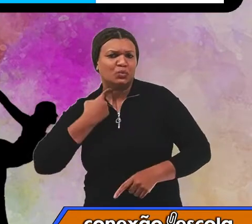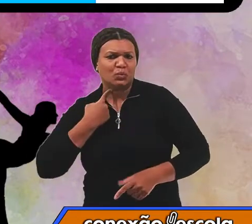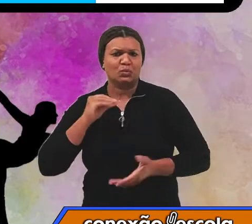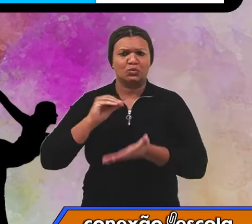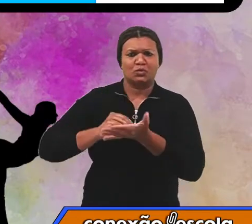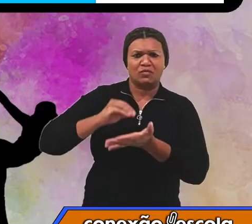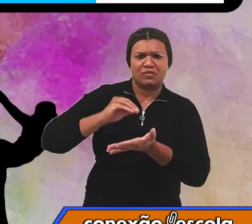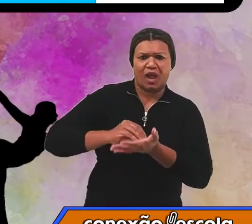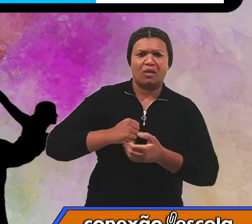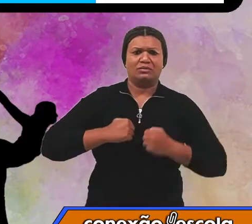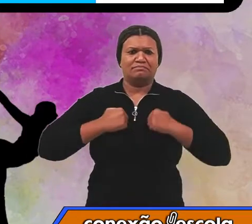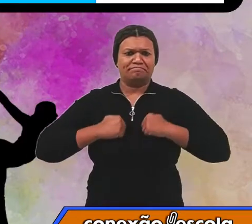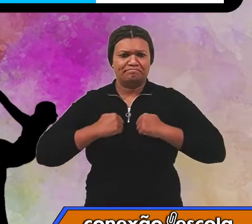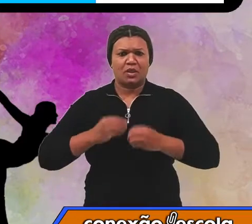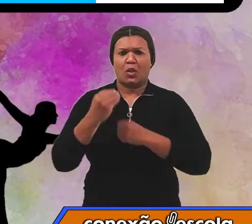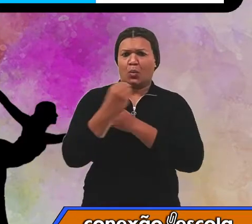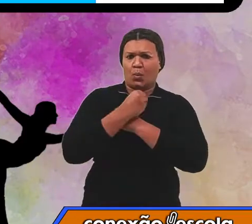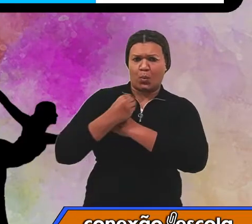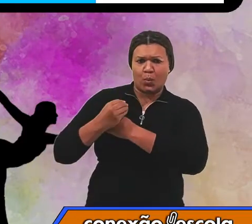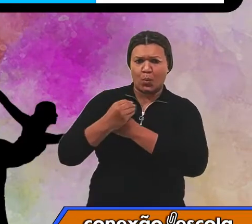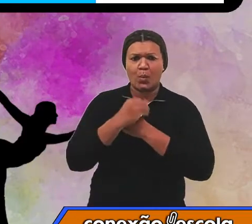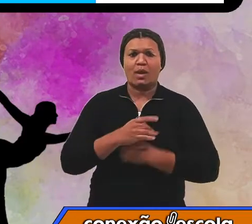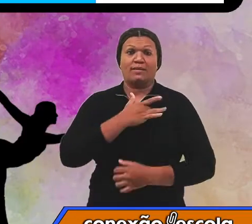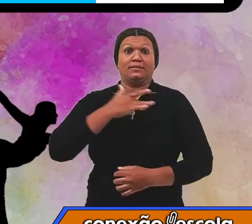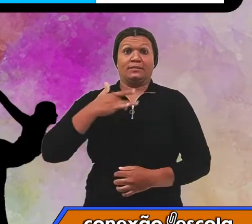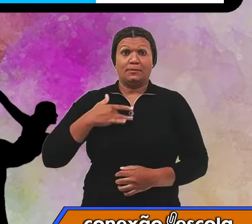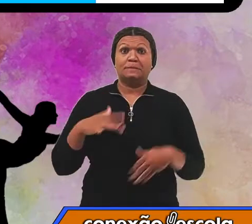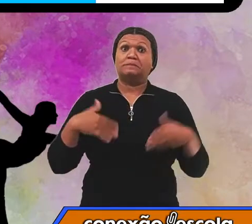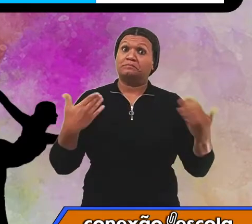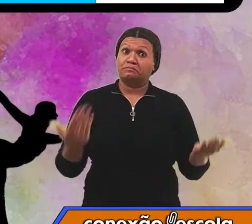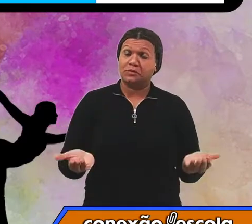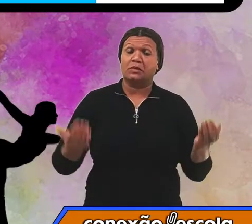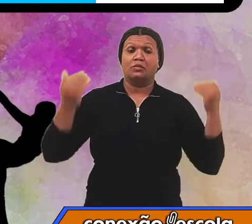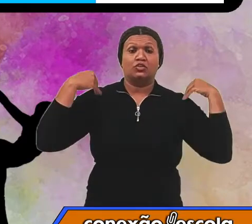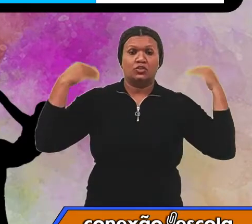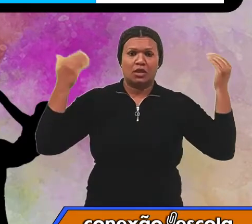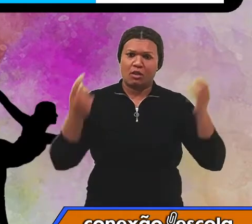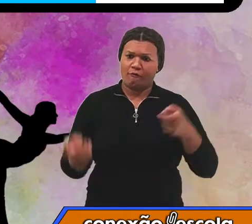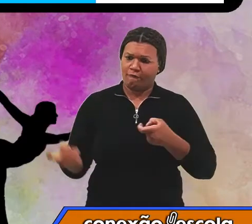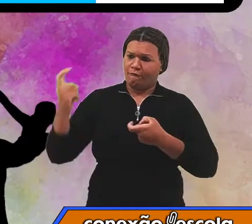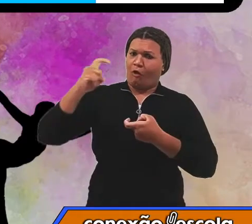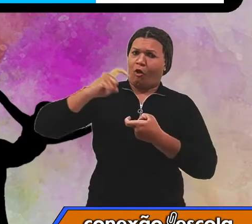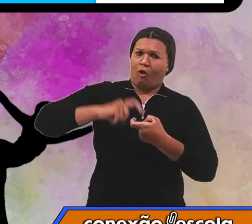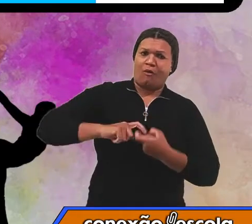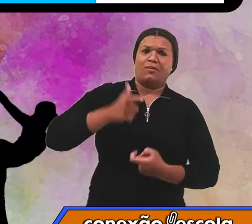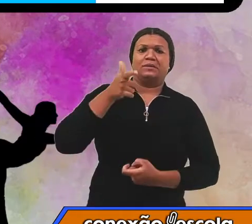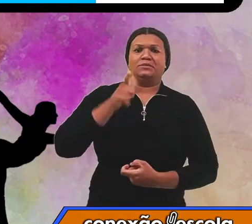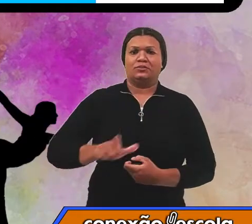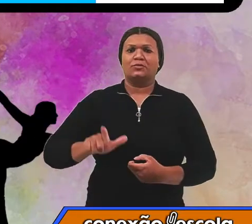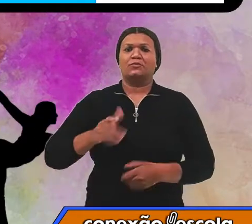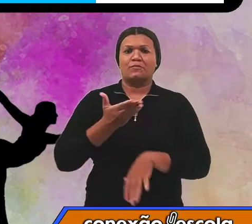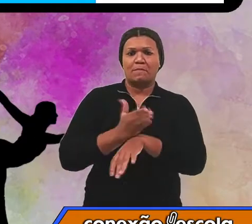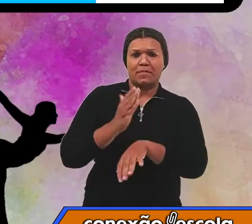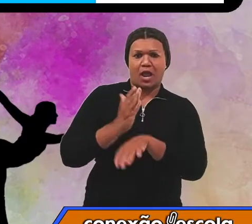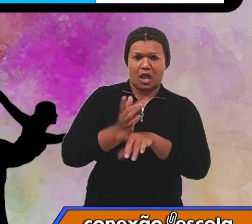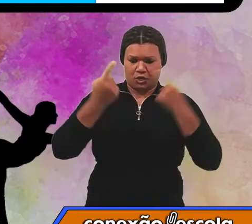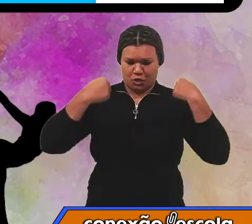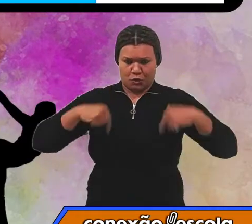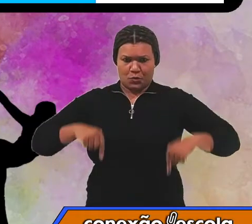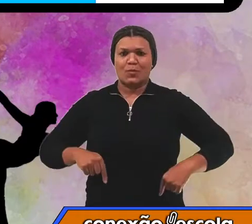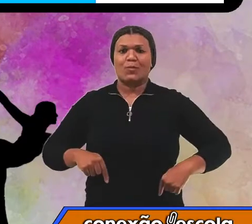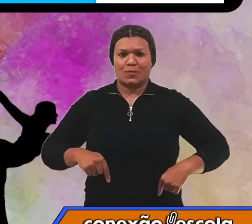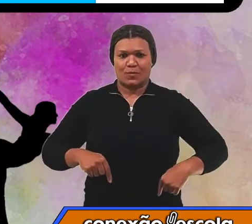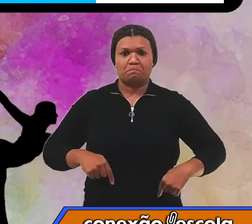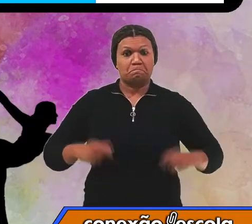com a saúde. Nesse cenário, a ginástica volta a ser uma prática corporal em destaque capaz de